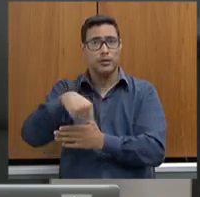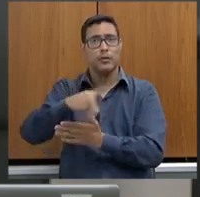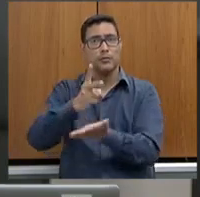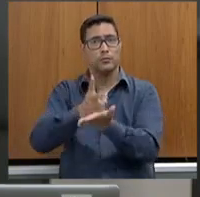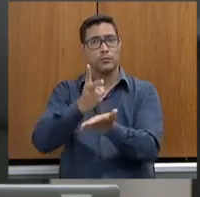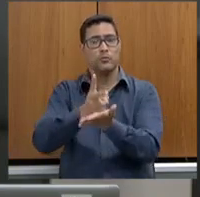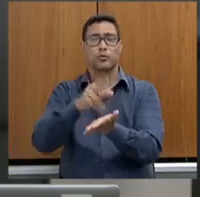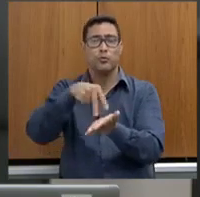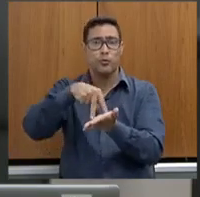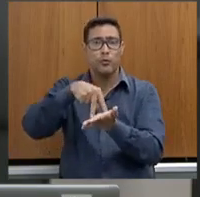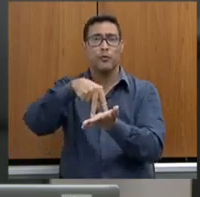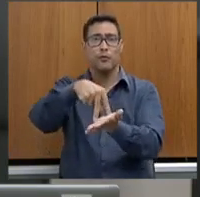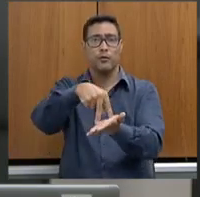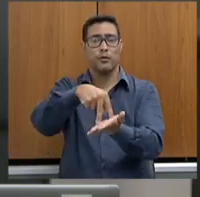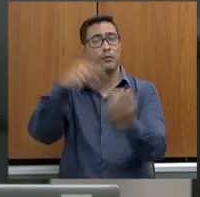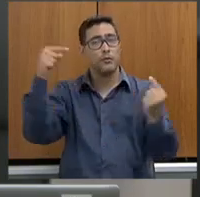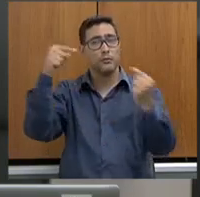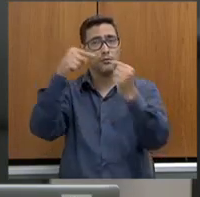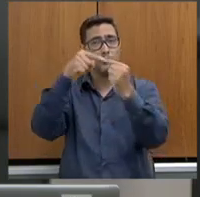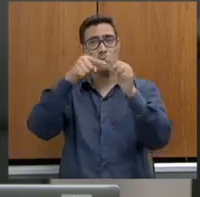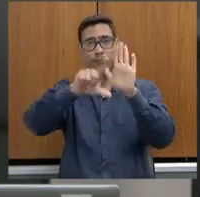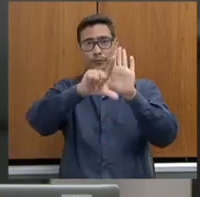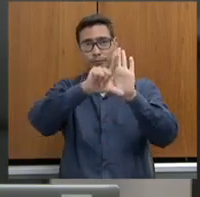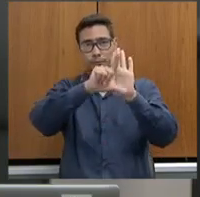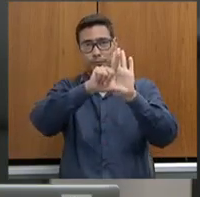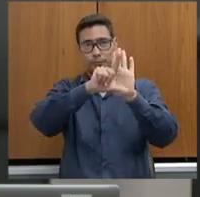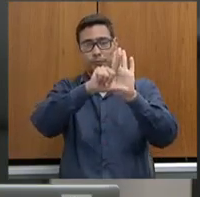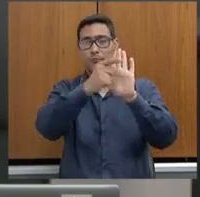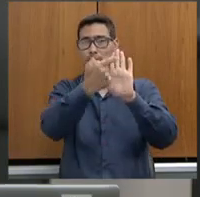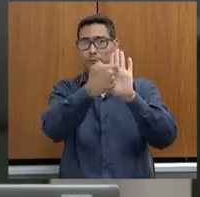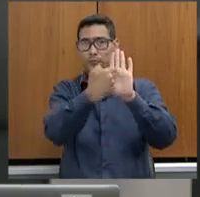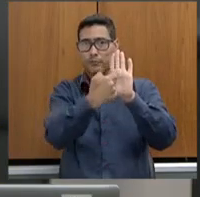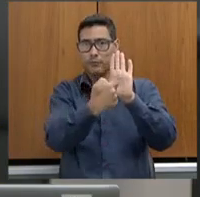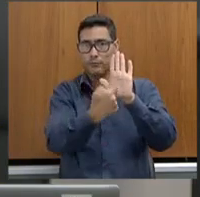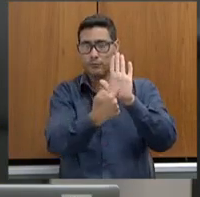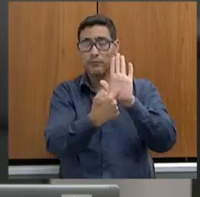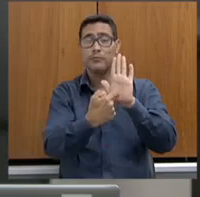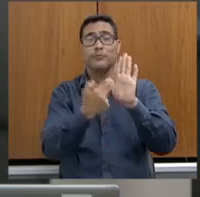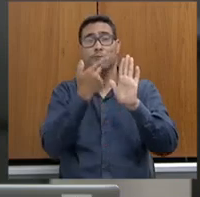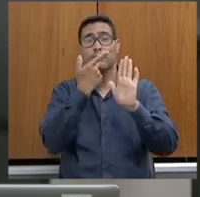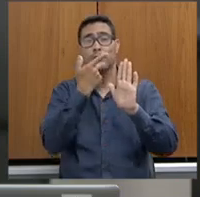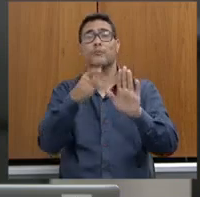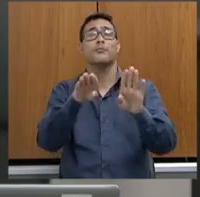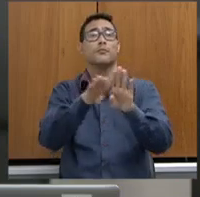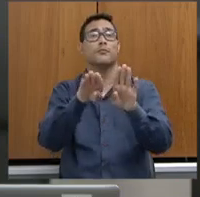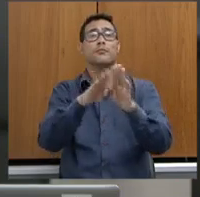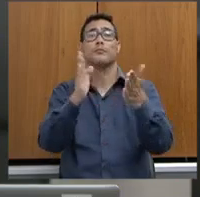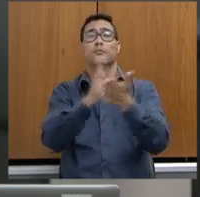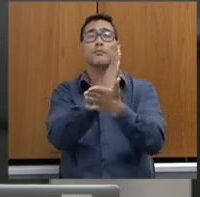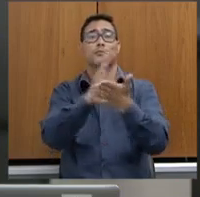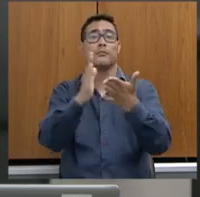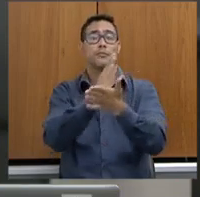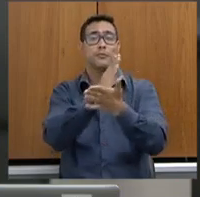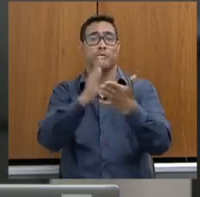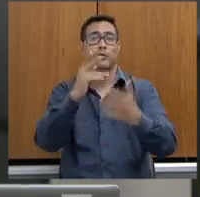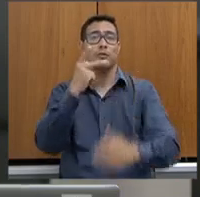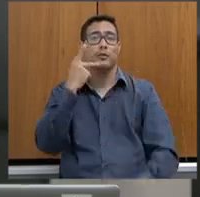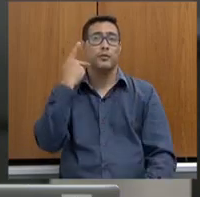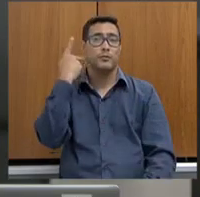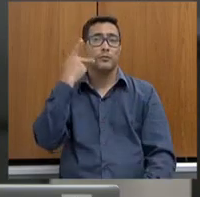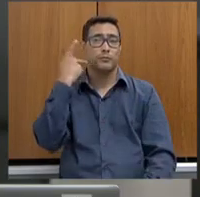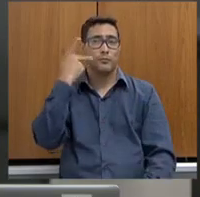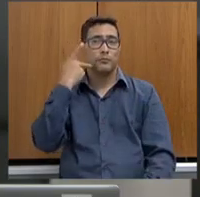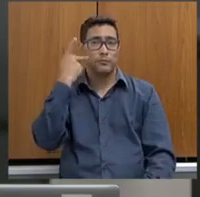e no cumprimento da lei. E é bom dizer ao Lúcio Promotor de Justiça, a que a gente sabe que trata,